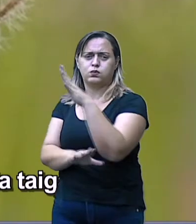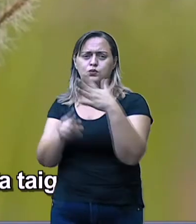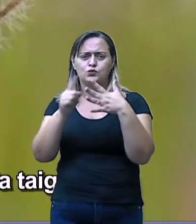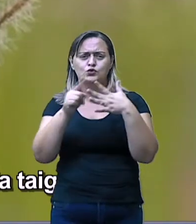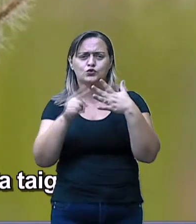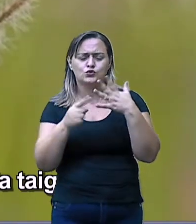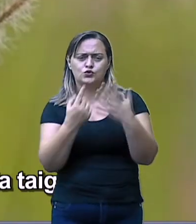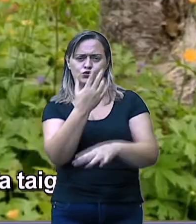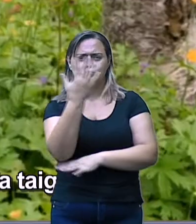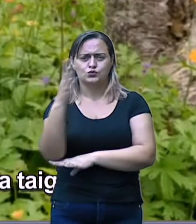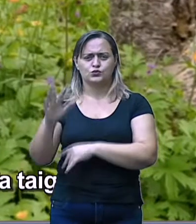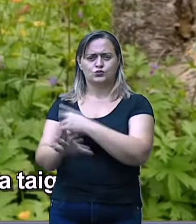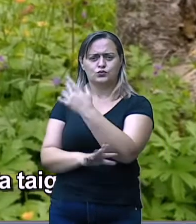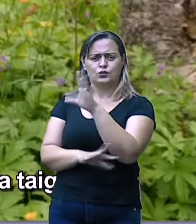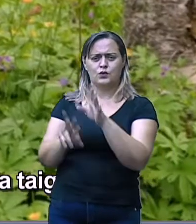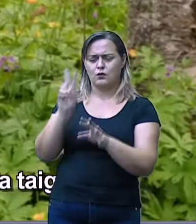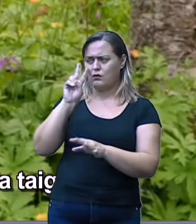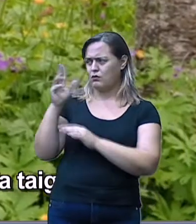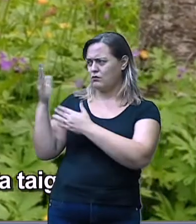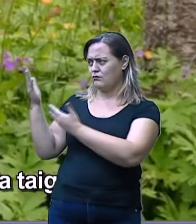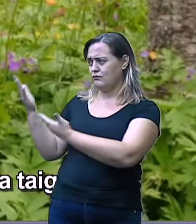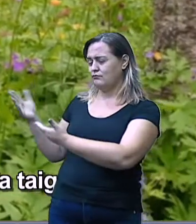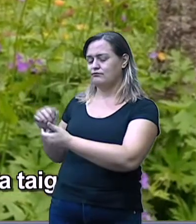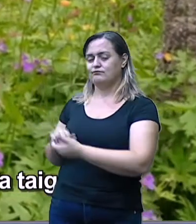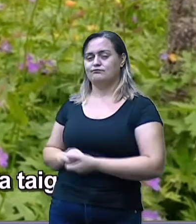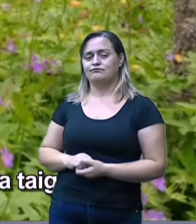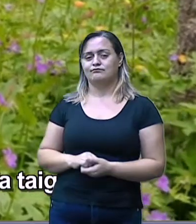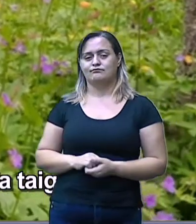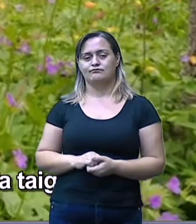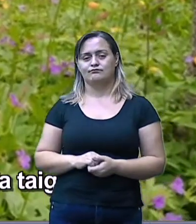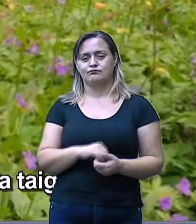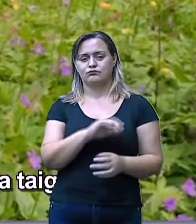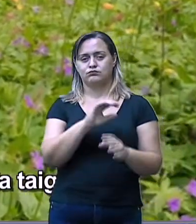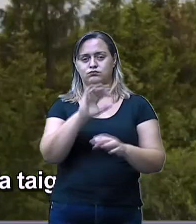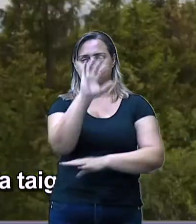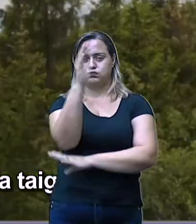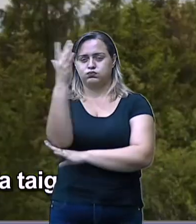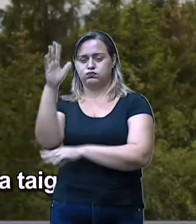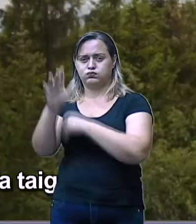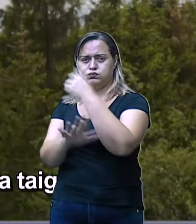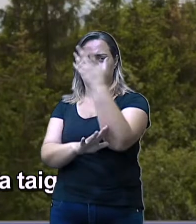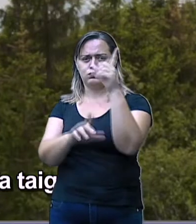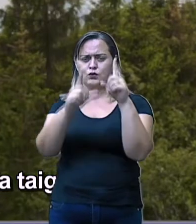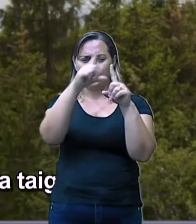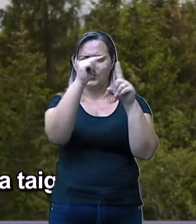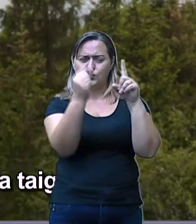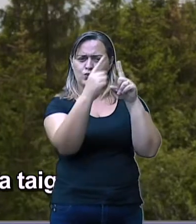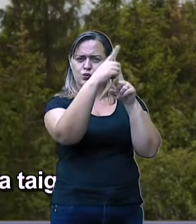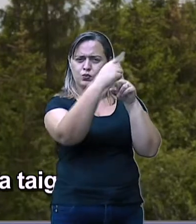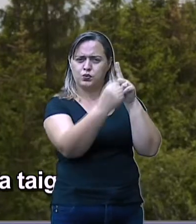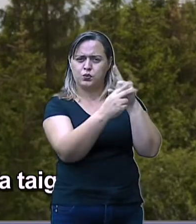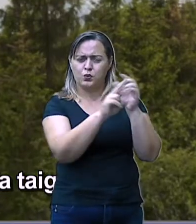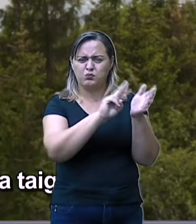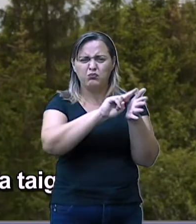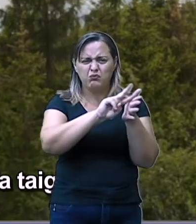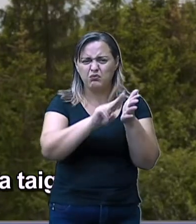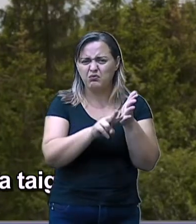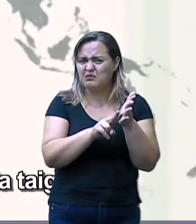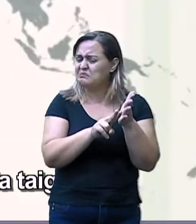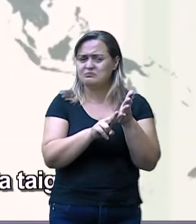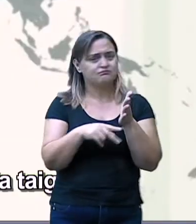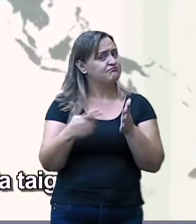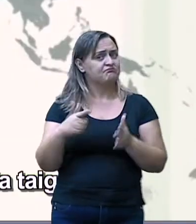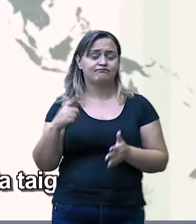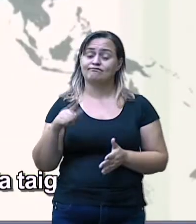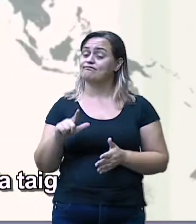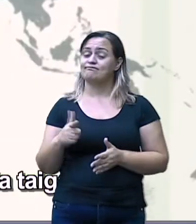as folhas não têm tanta variedade. O